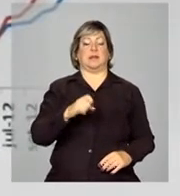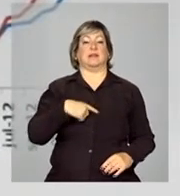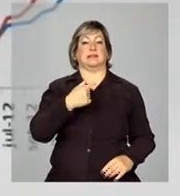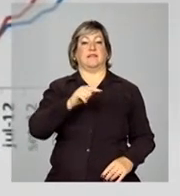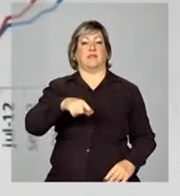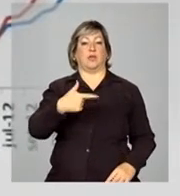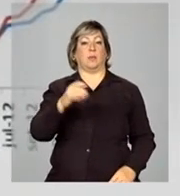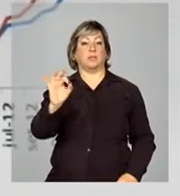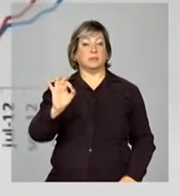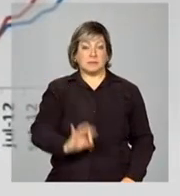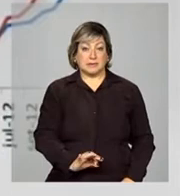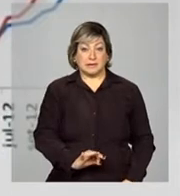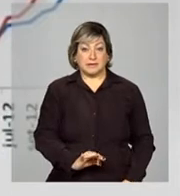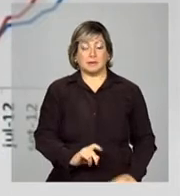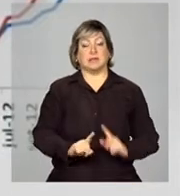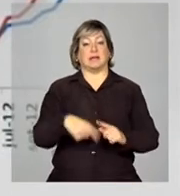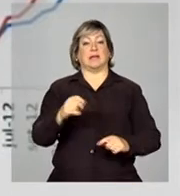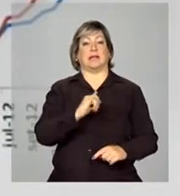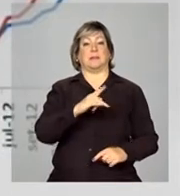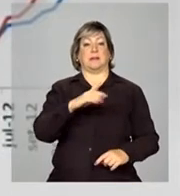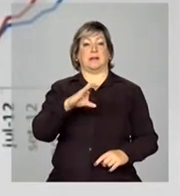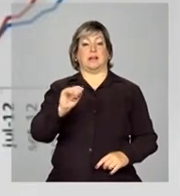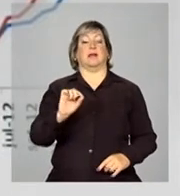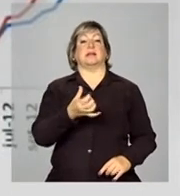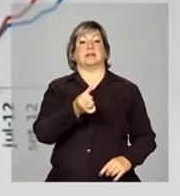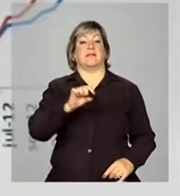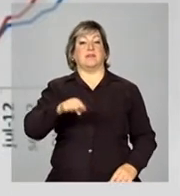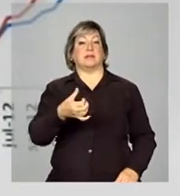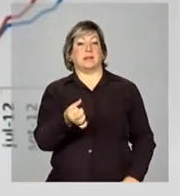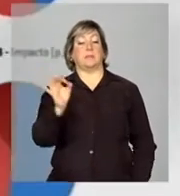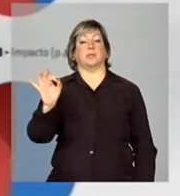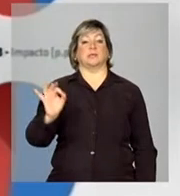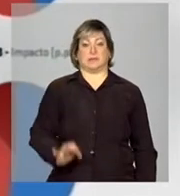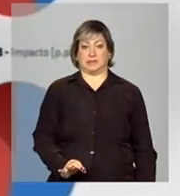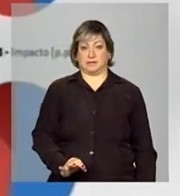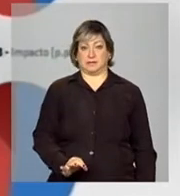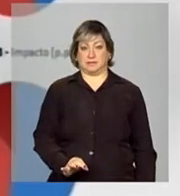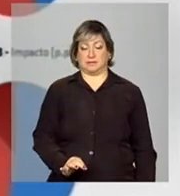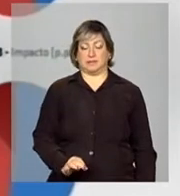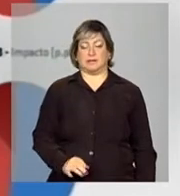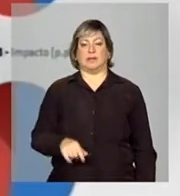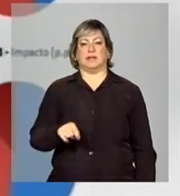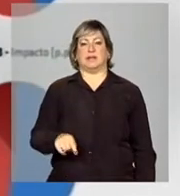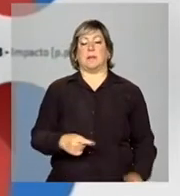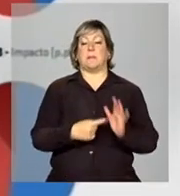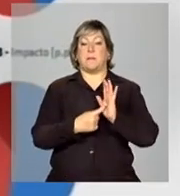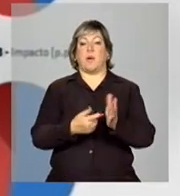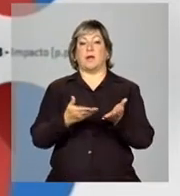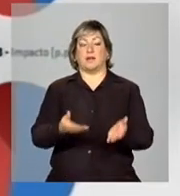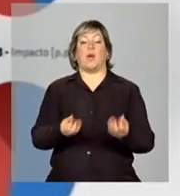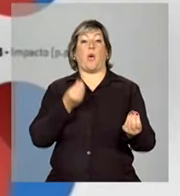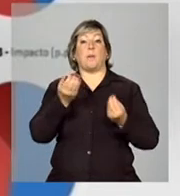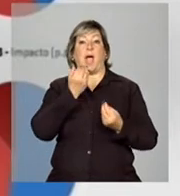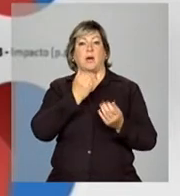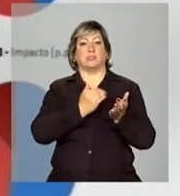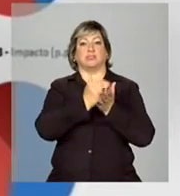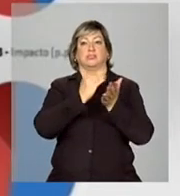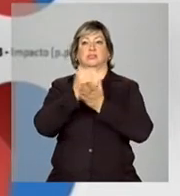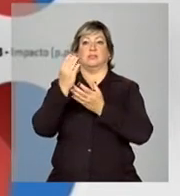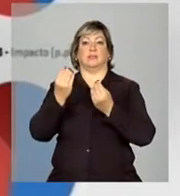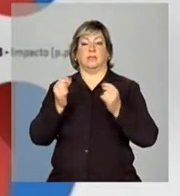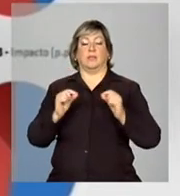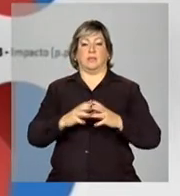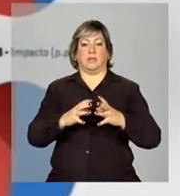,2% e do IPCA foi 6,6%. Refletindo exatamente isso, como a alimentação está crescendo mais